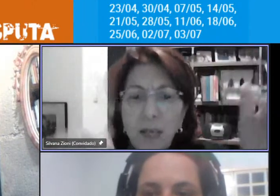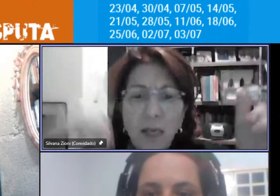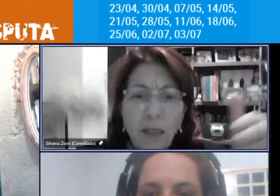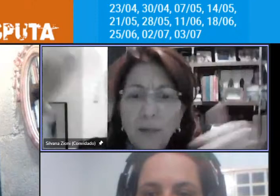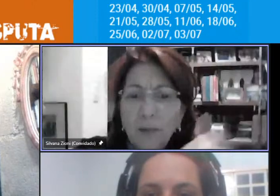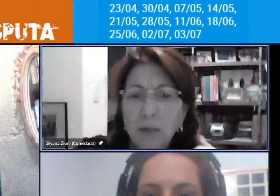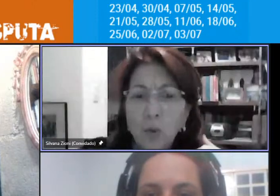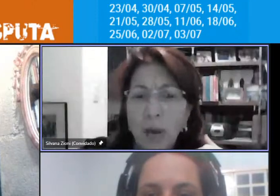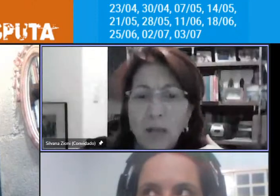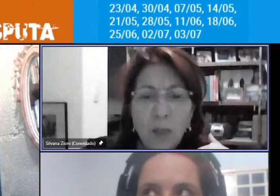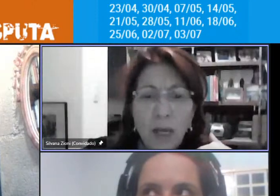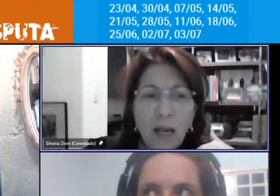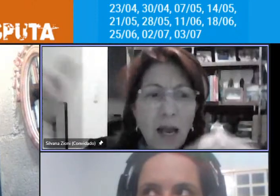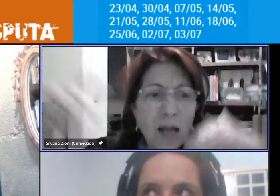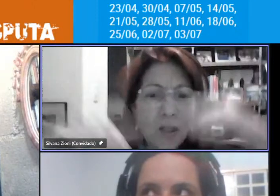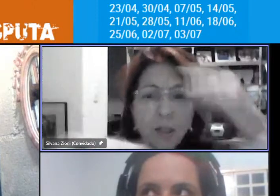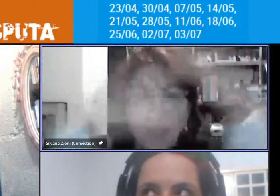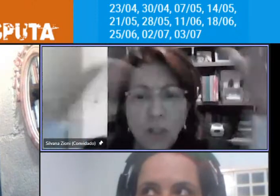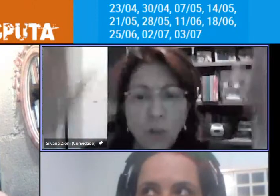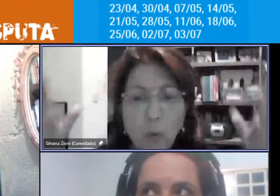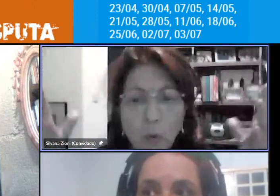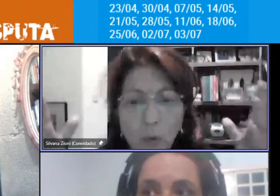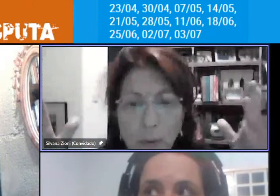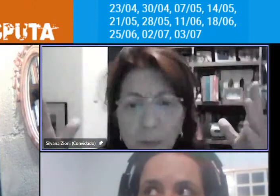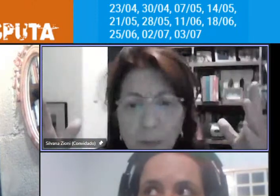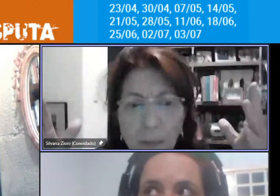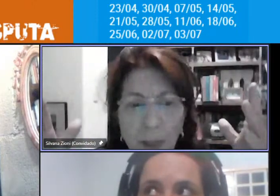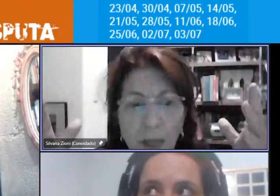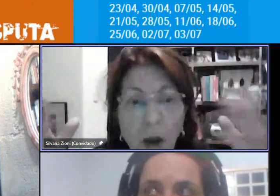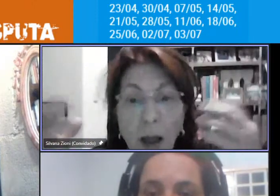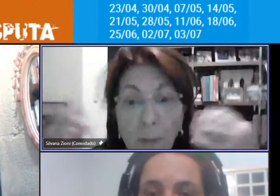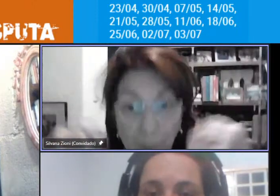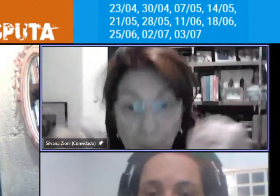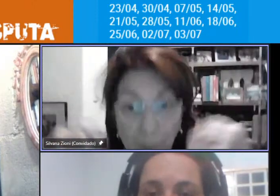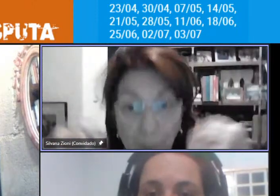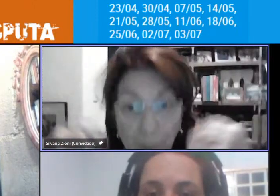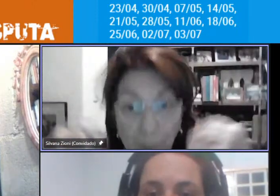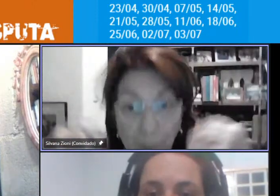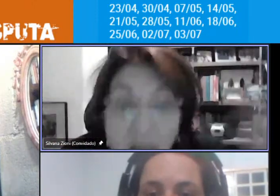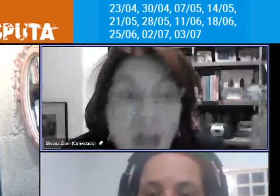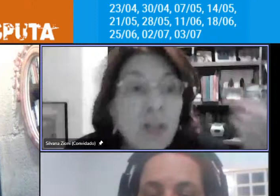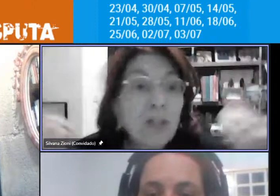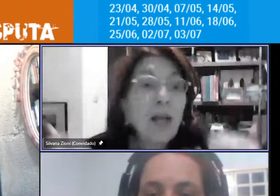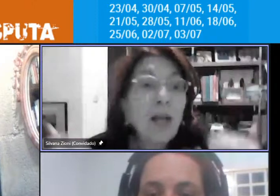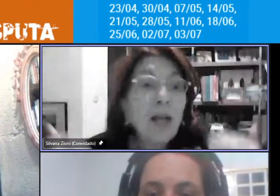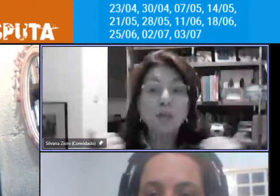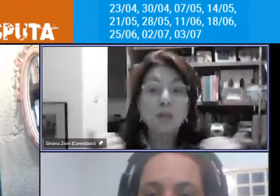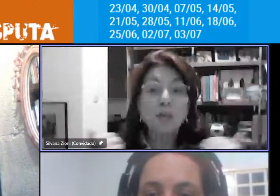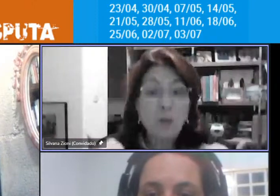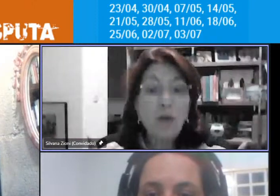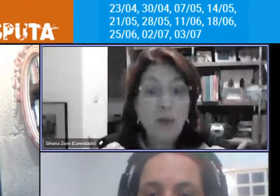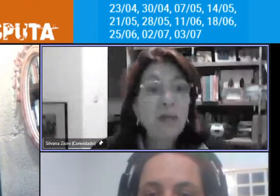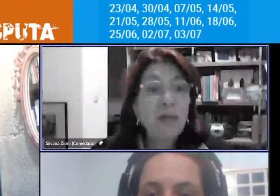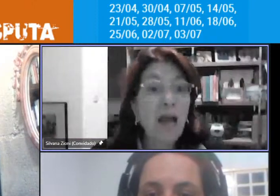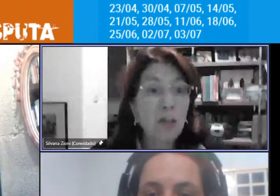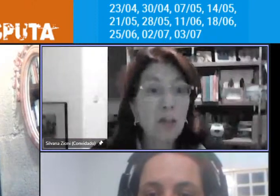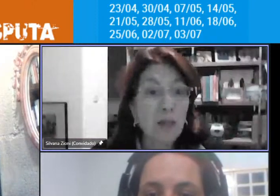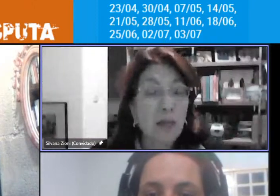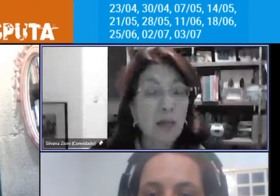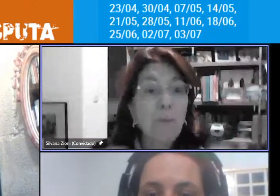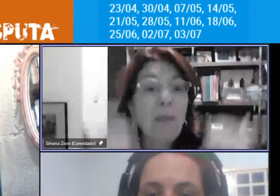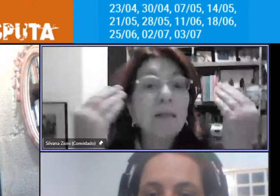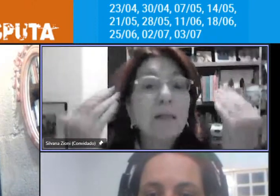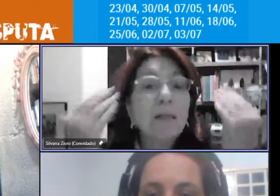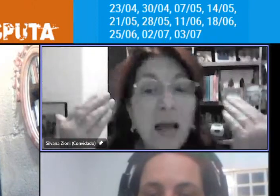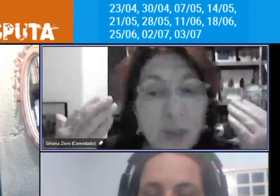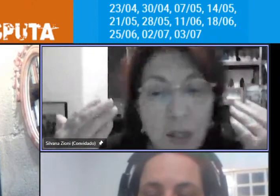tem churrasco na laje tem de tudo a própria viagem de lazer diminuiu é verdade